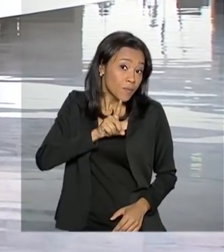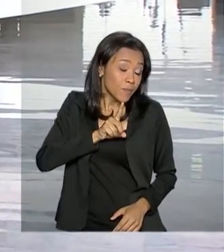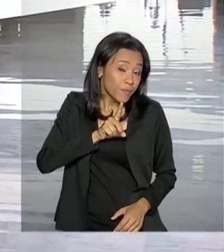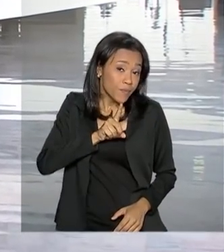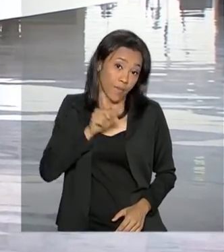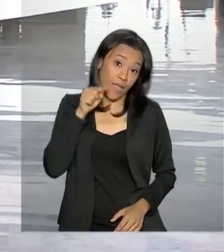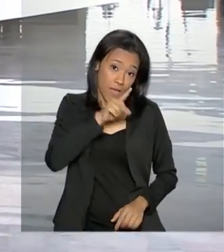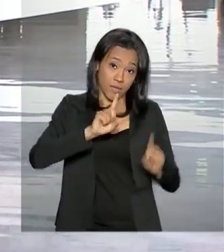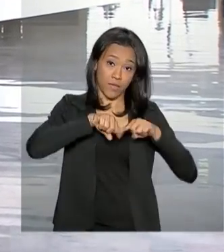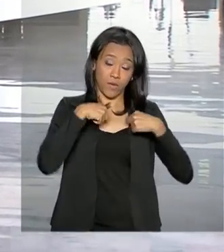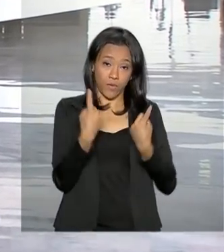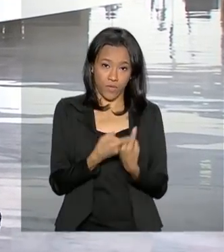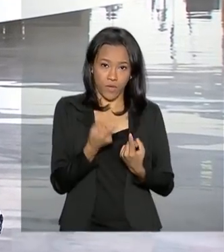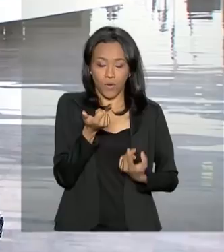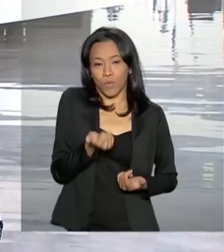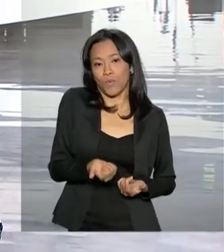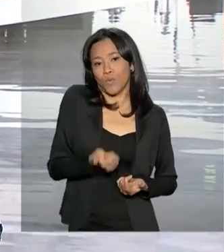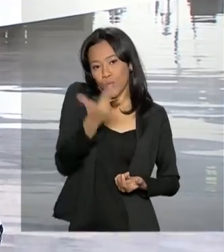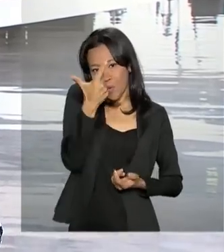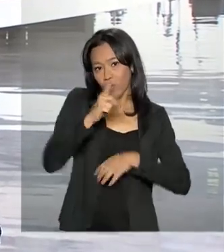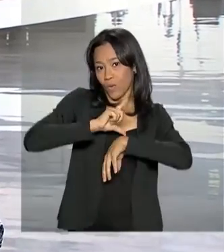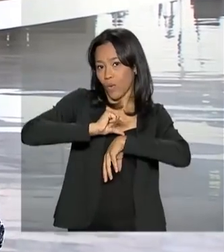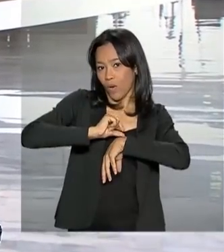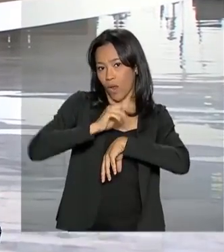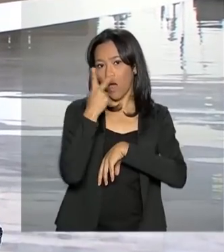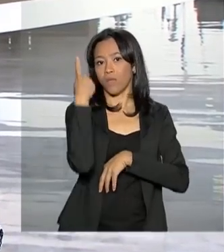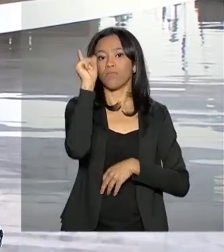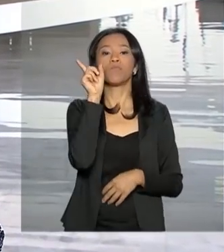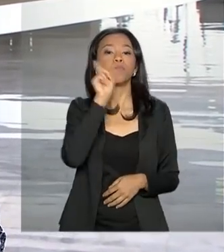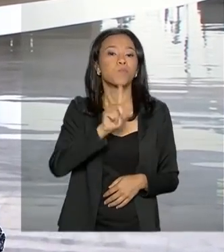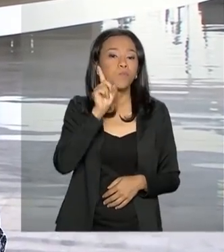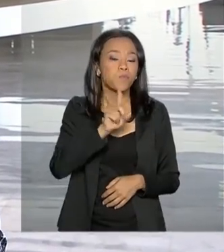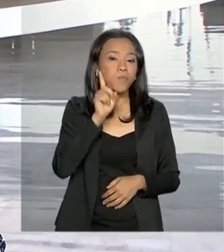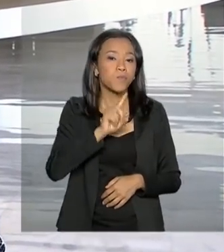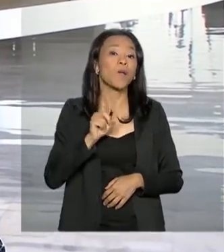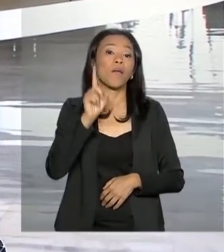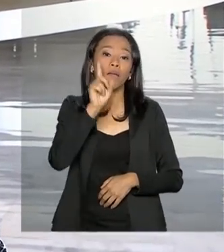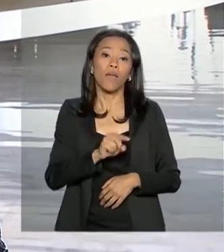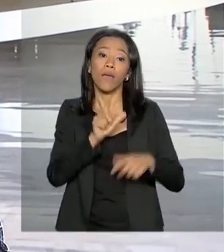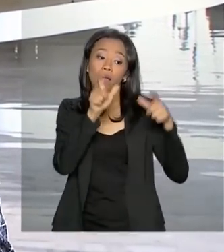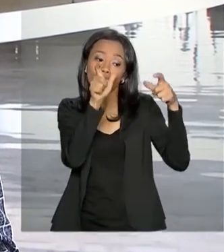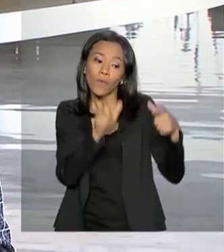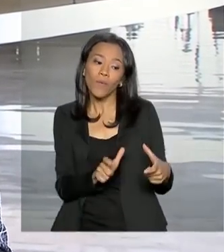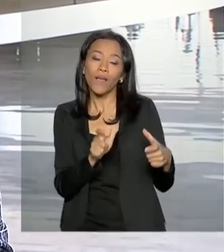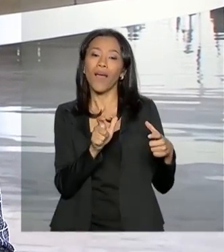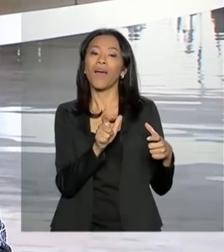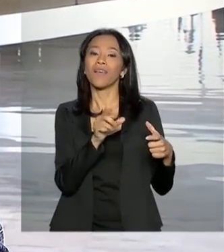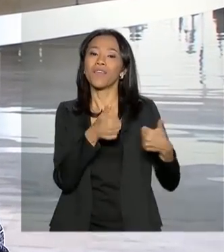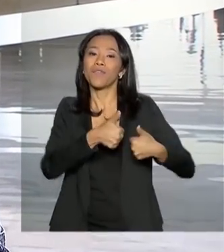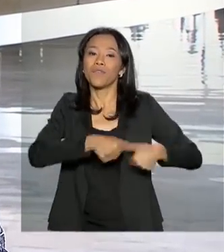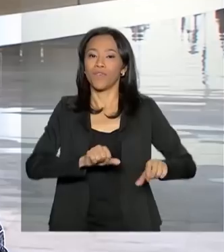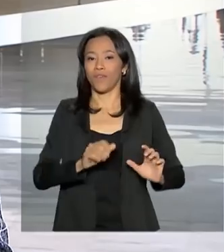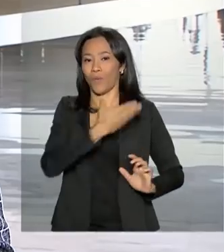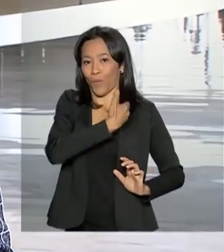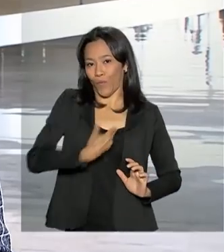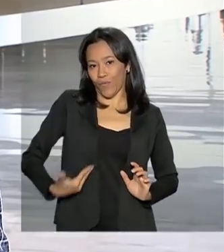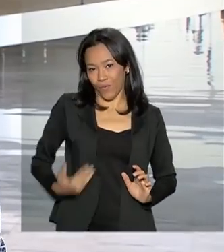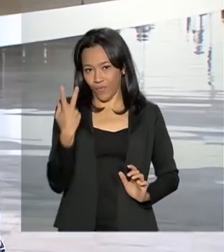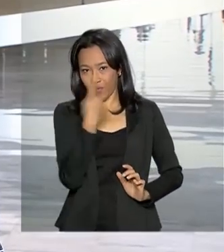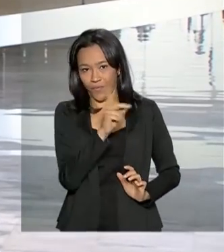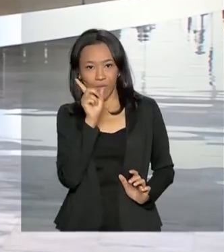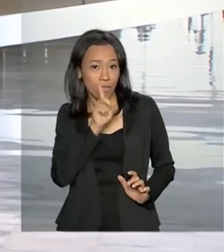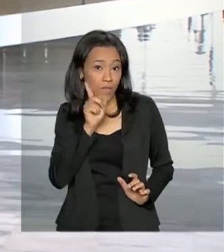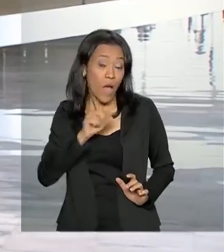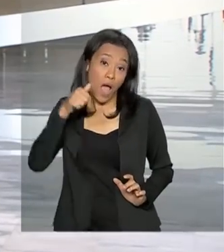ao meio-dia, horário de Washington, na Casa Branca, sede do governo americano. Lembrando que aqui no Brasil temos